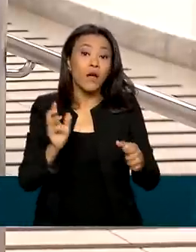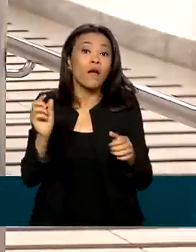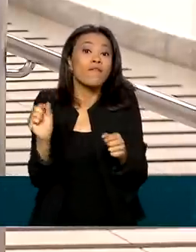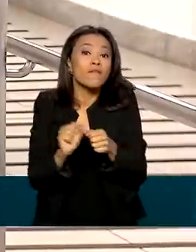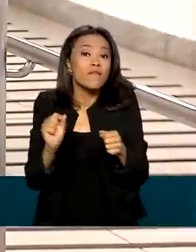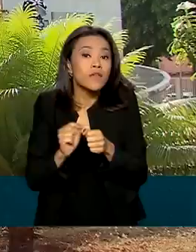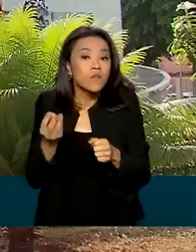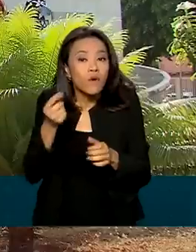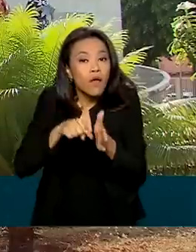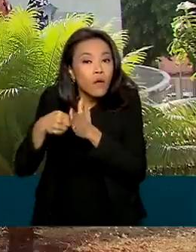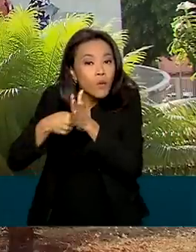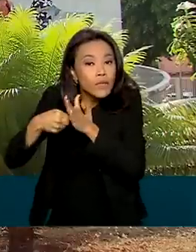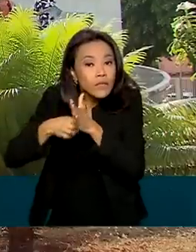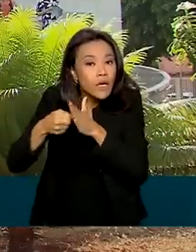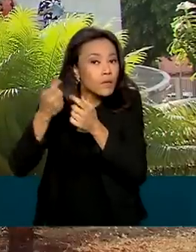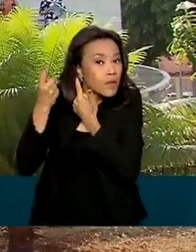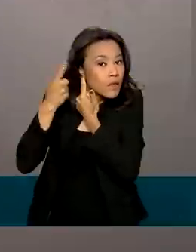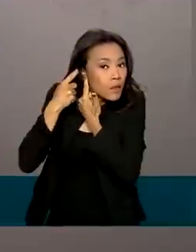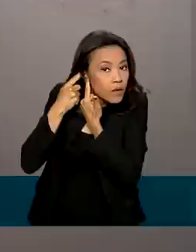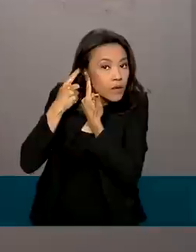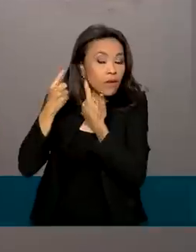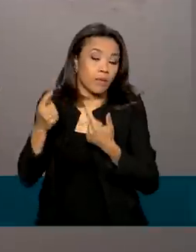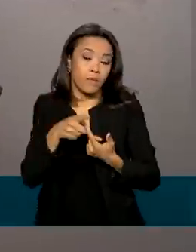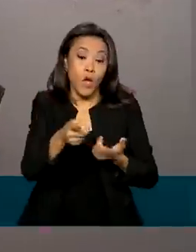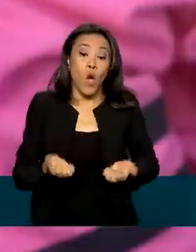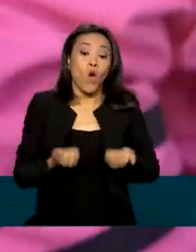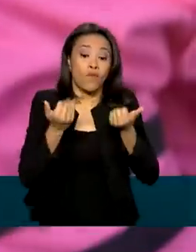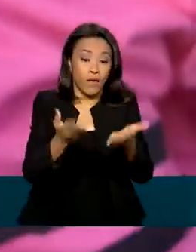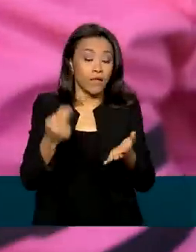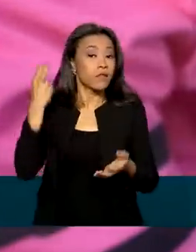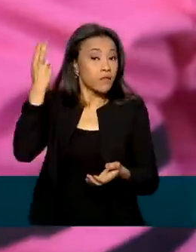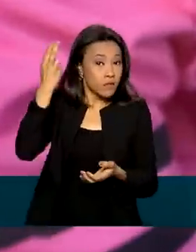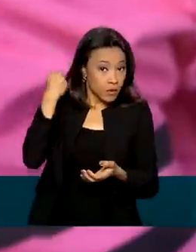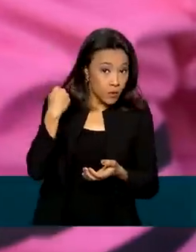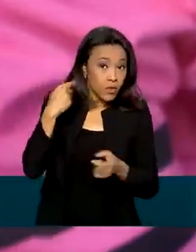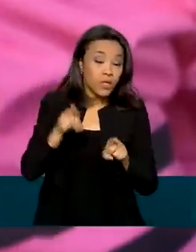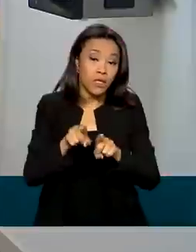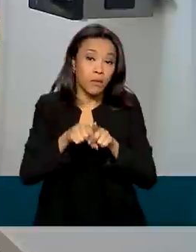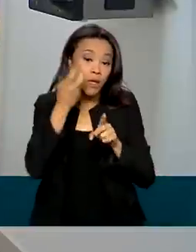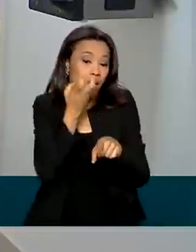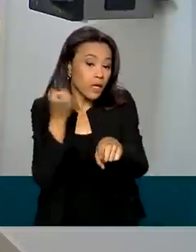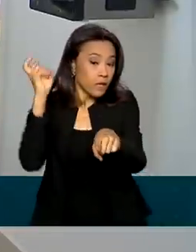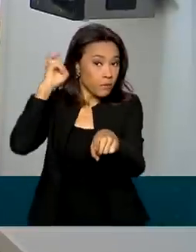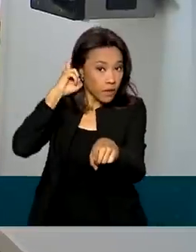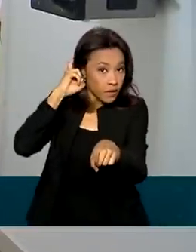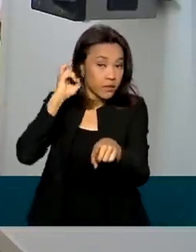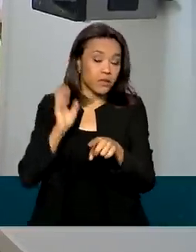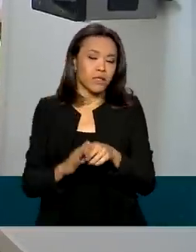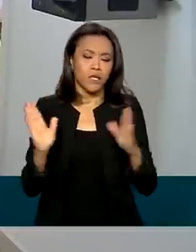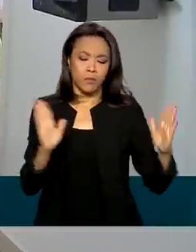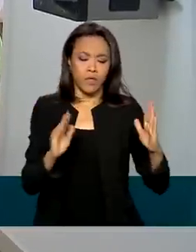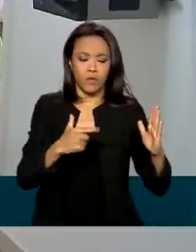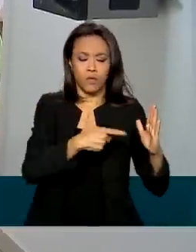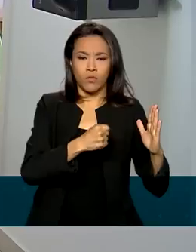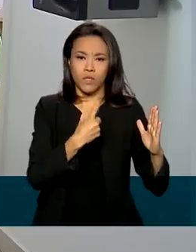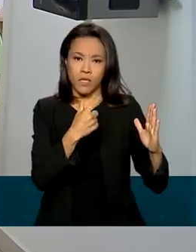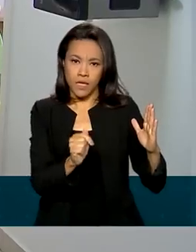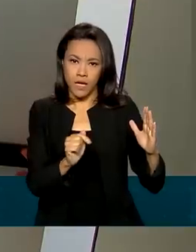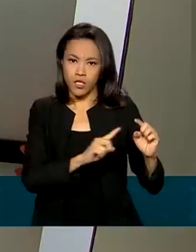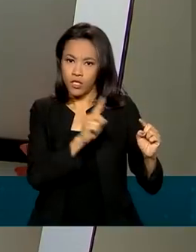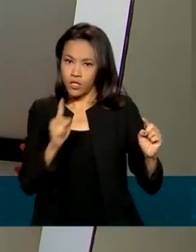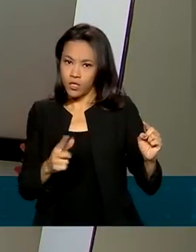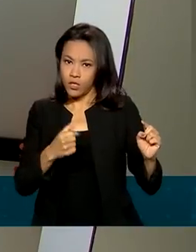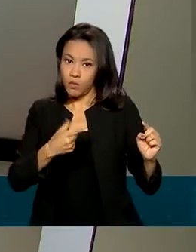Único de Saúde. O SUS oferece cirurgia e a colocação de implantes. Entre 2017 e 2020,